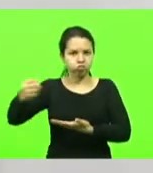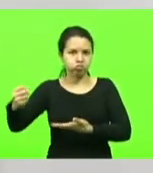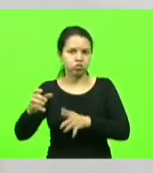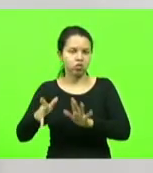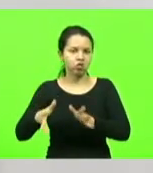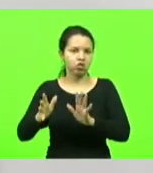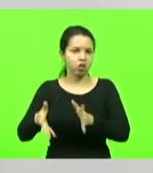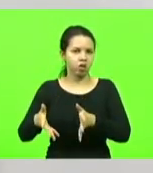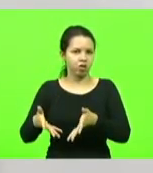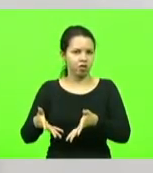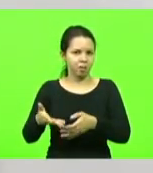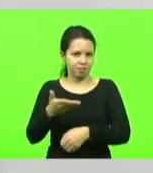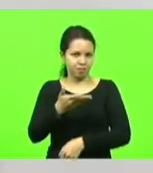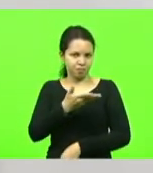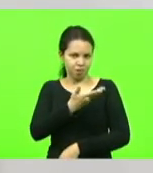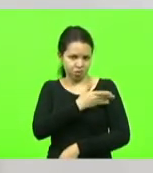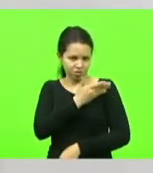senso.